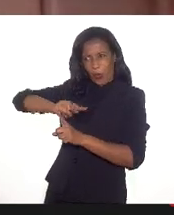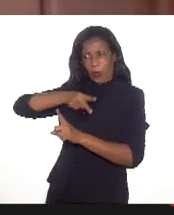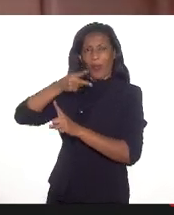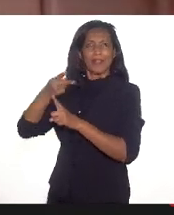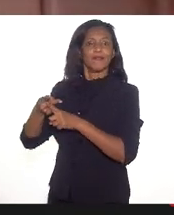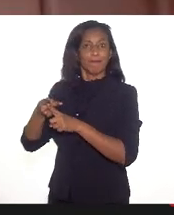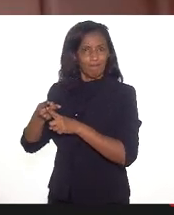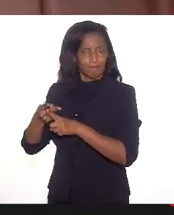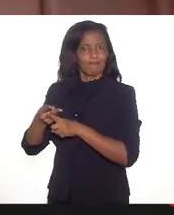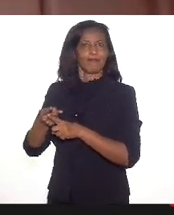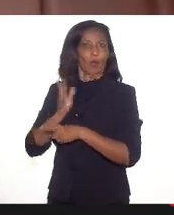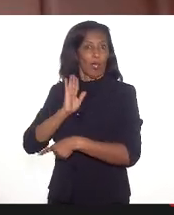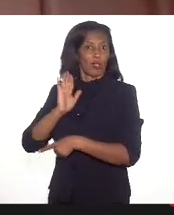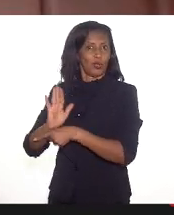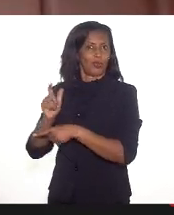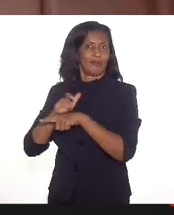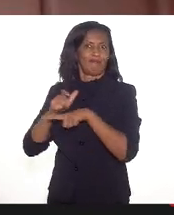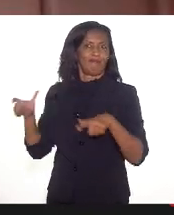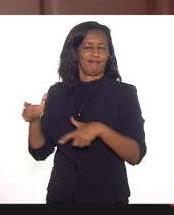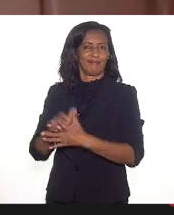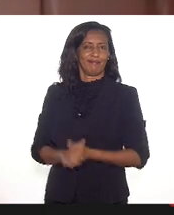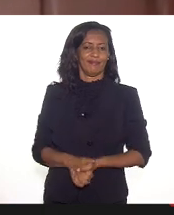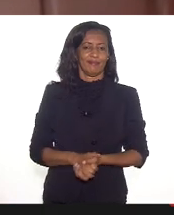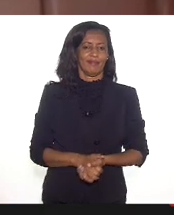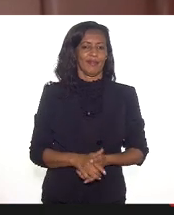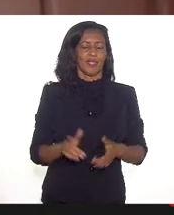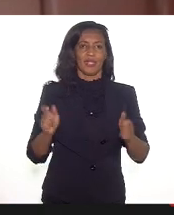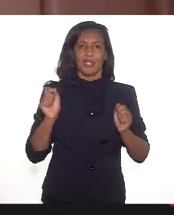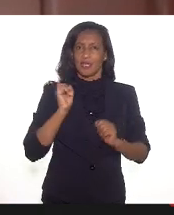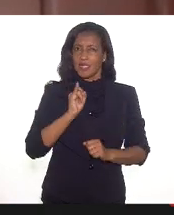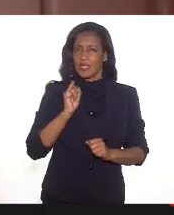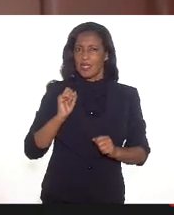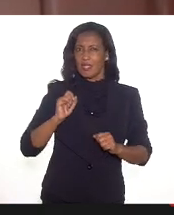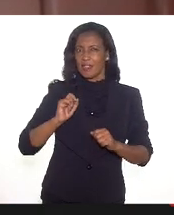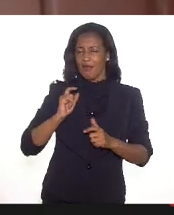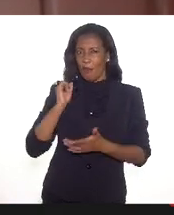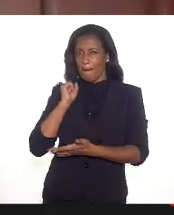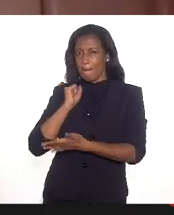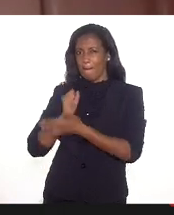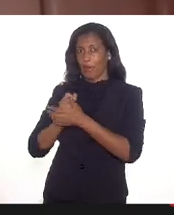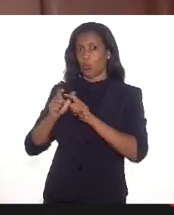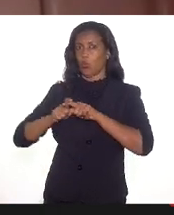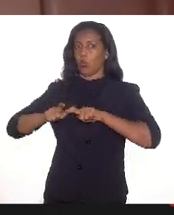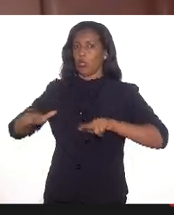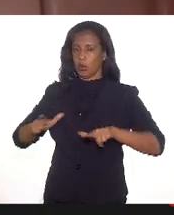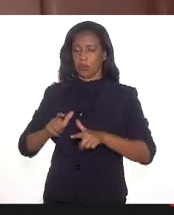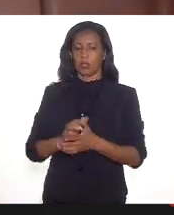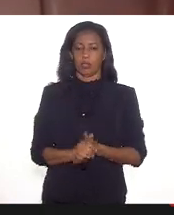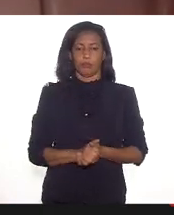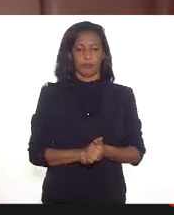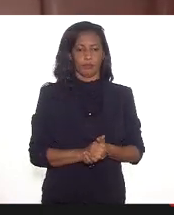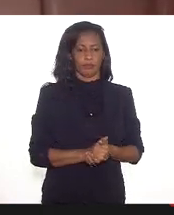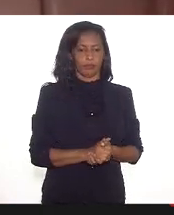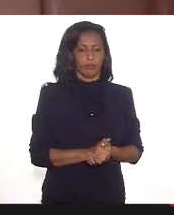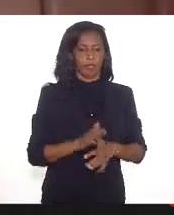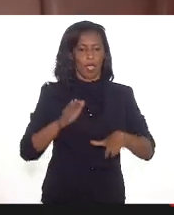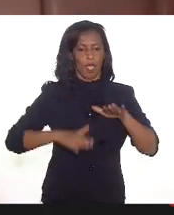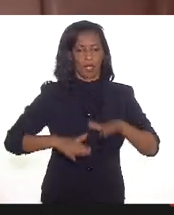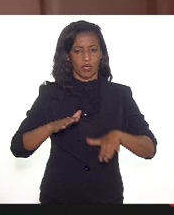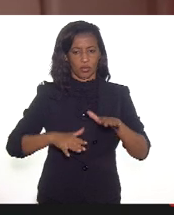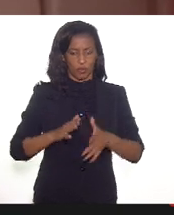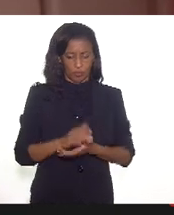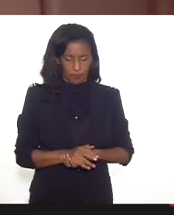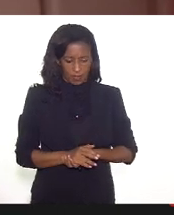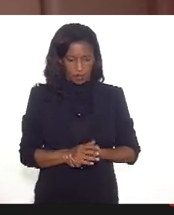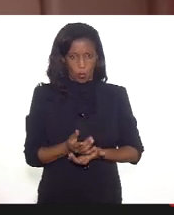exponencialmente, o que se faz, o impacto é muito grande. Às vezes, uma dotação